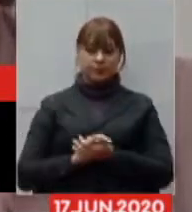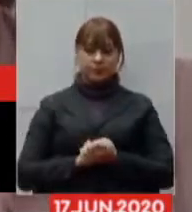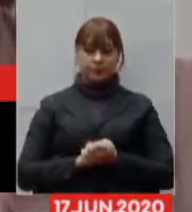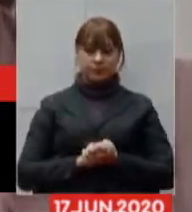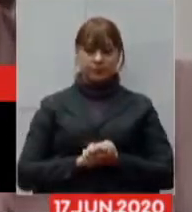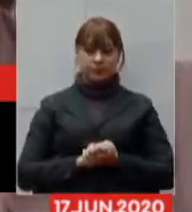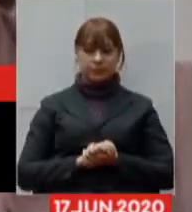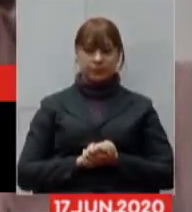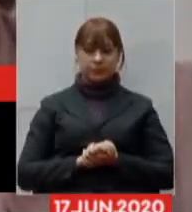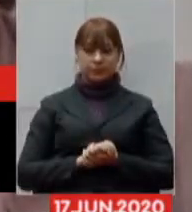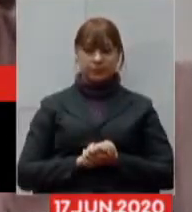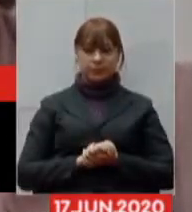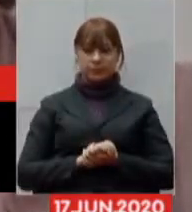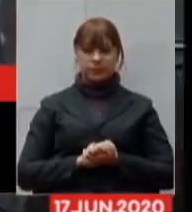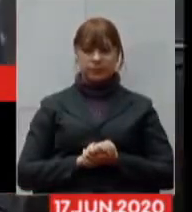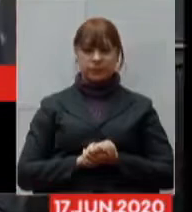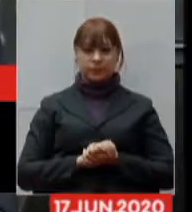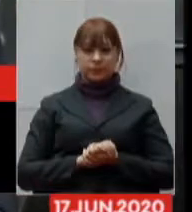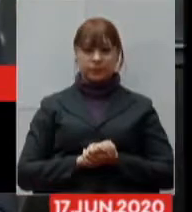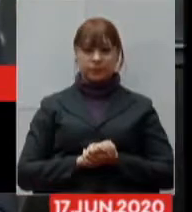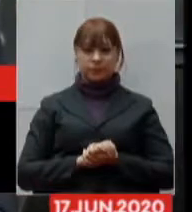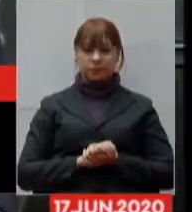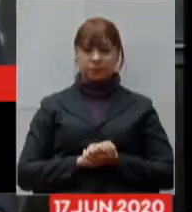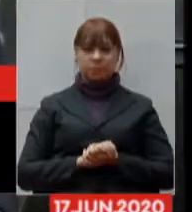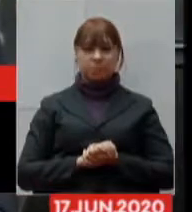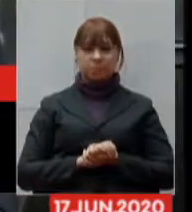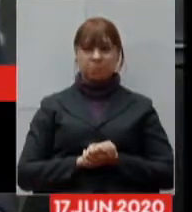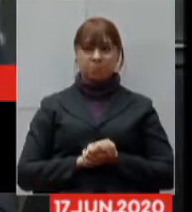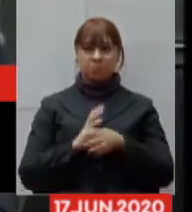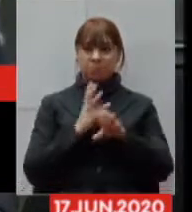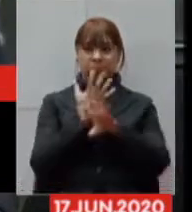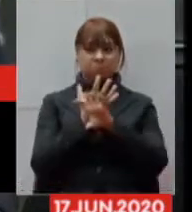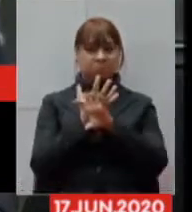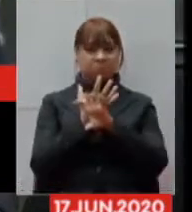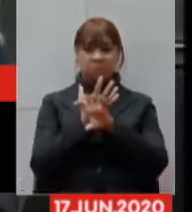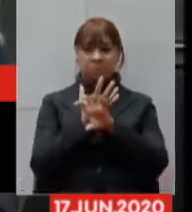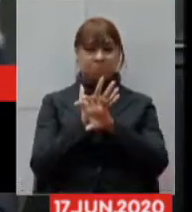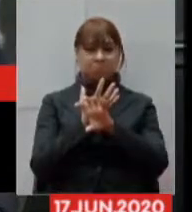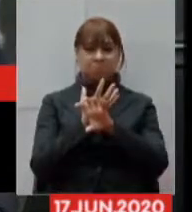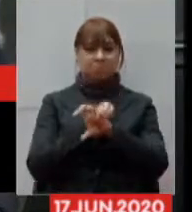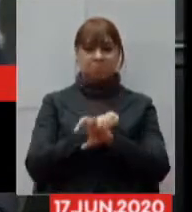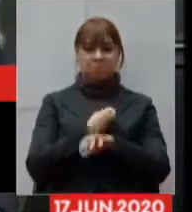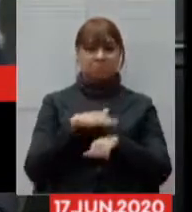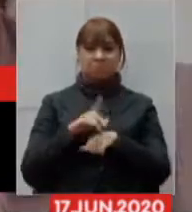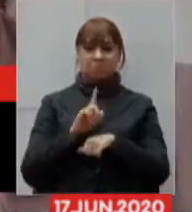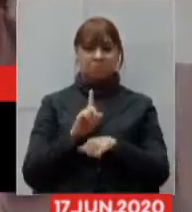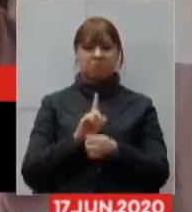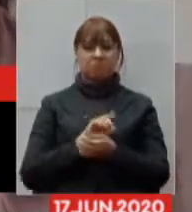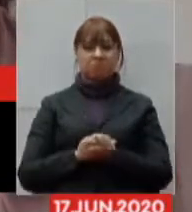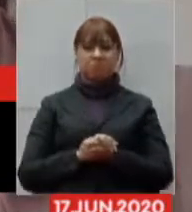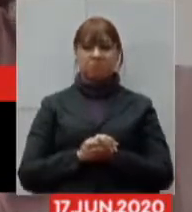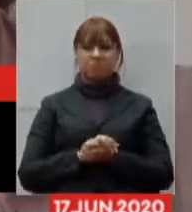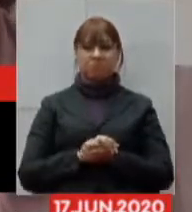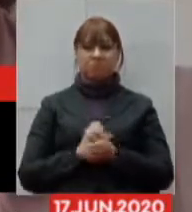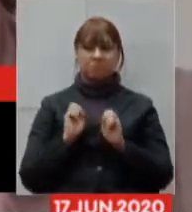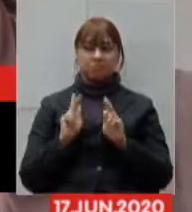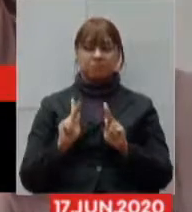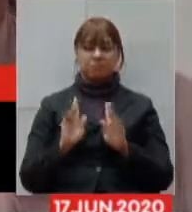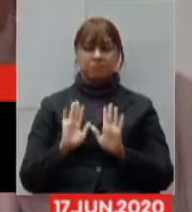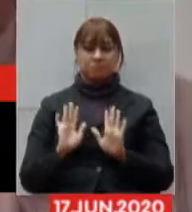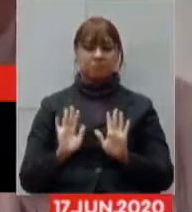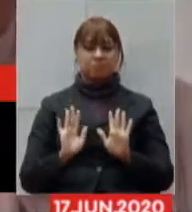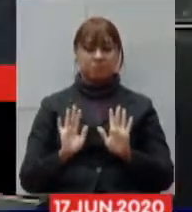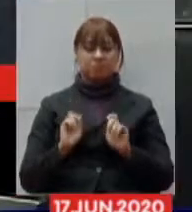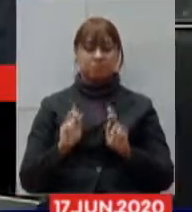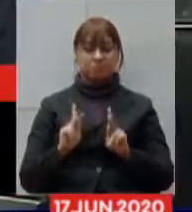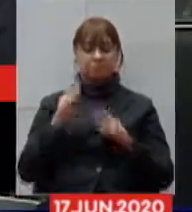ele não está presente na vídeo mais deputada está bem está bem tudo bem